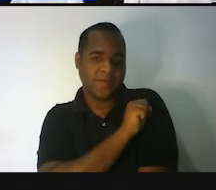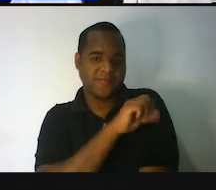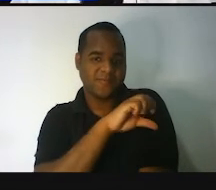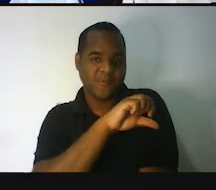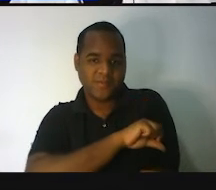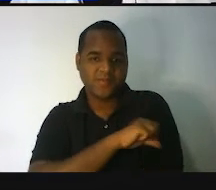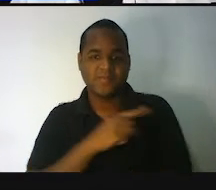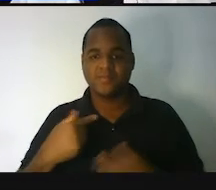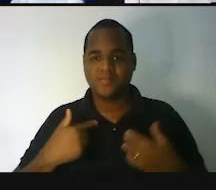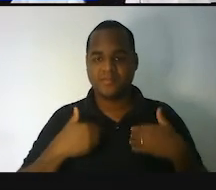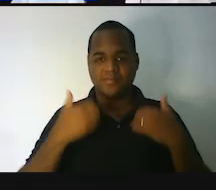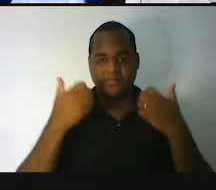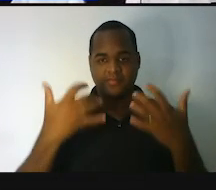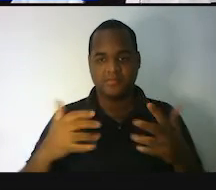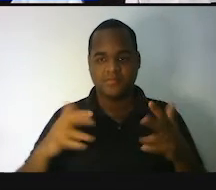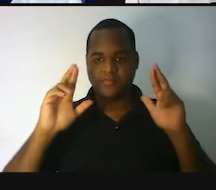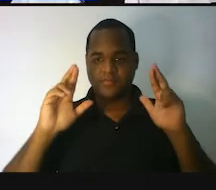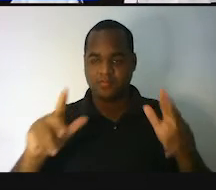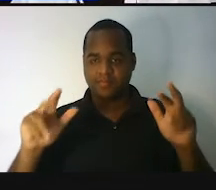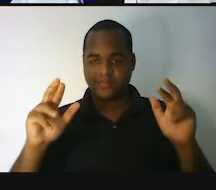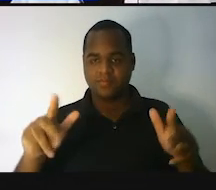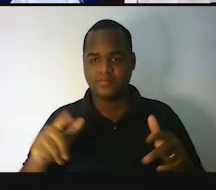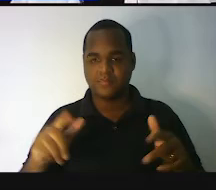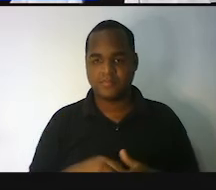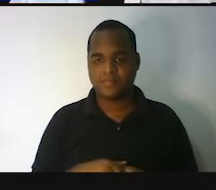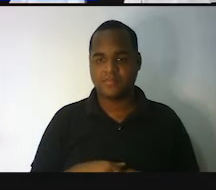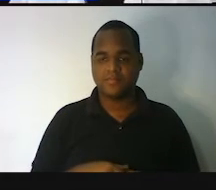ano, eu já posso explicar a diferença para você.